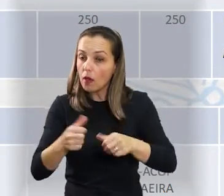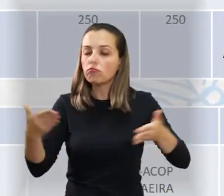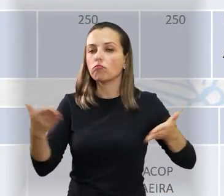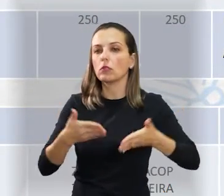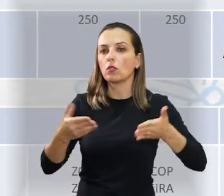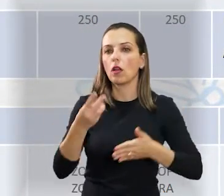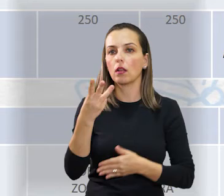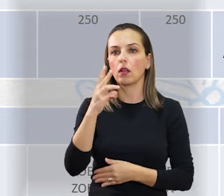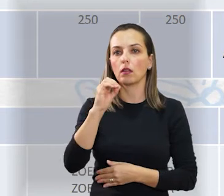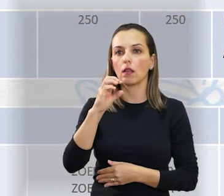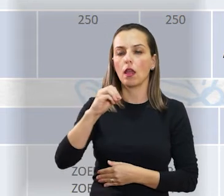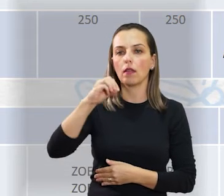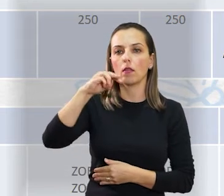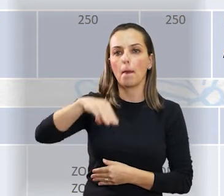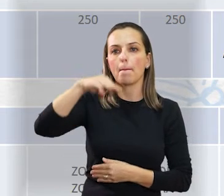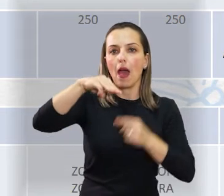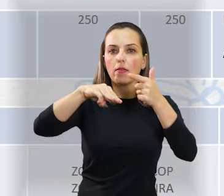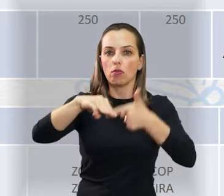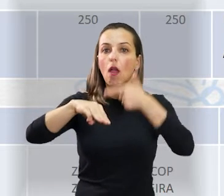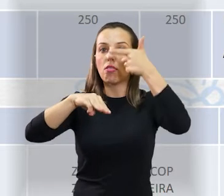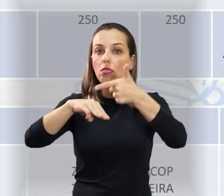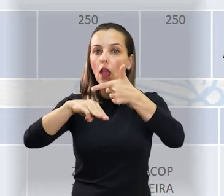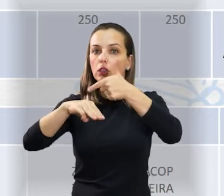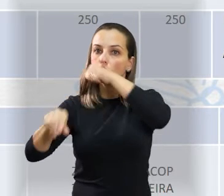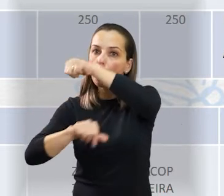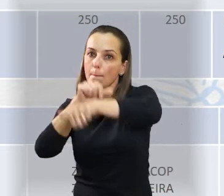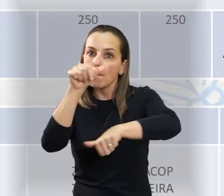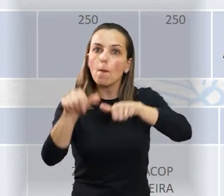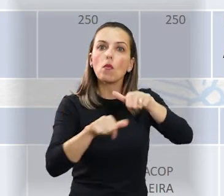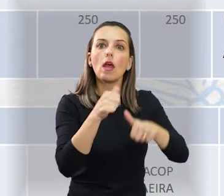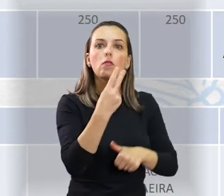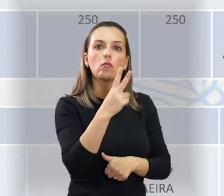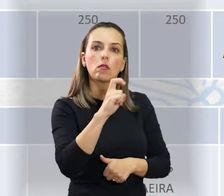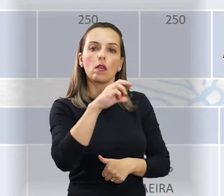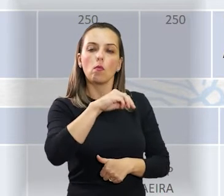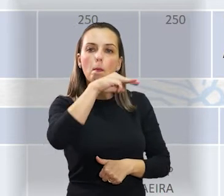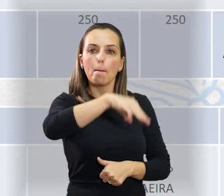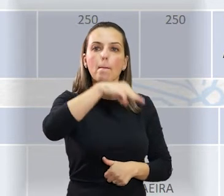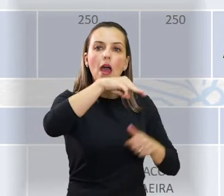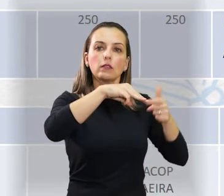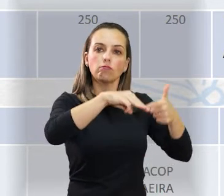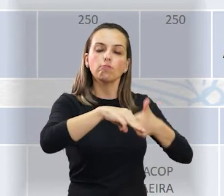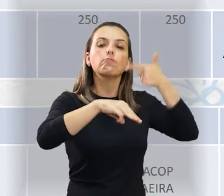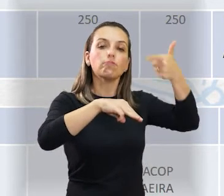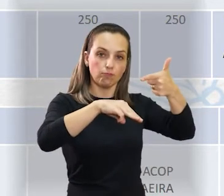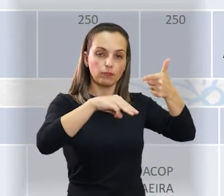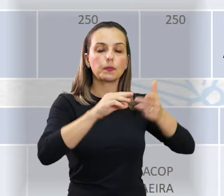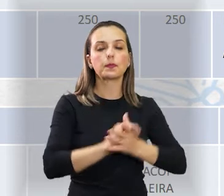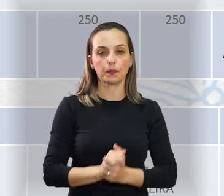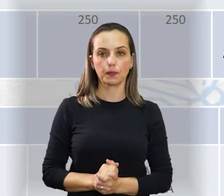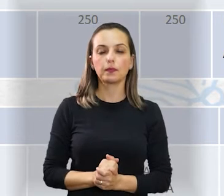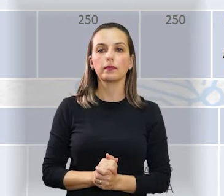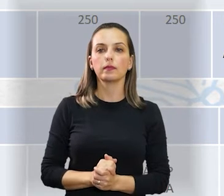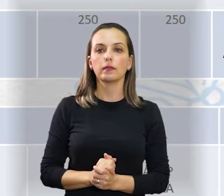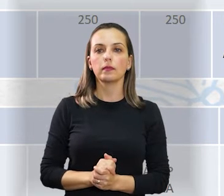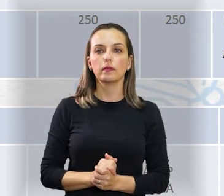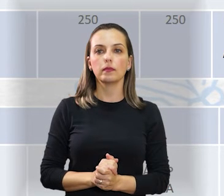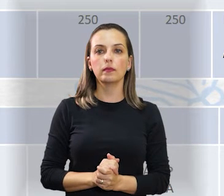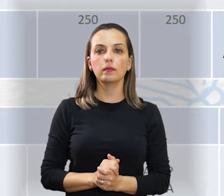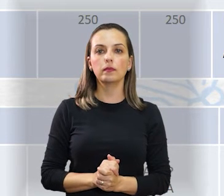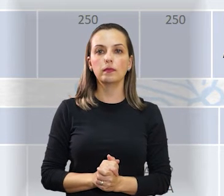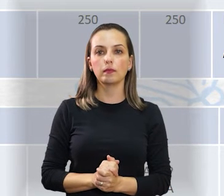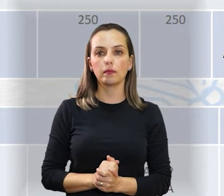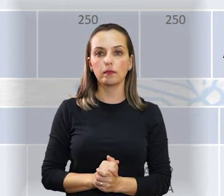cada terreno integrante dos condomínios horizontais fechados, cuja fração ideal passaria de 300 para